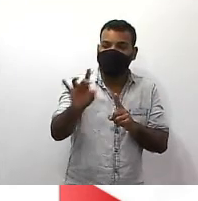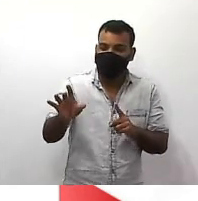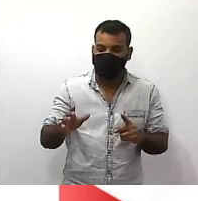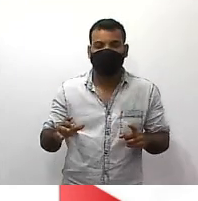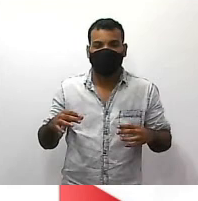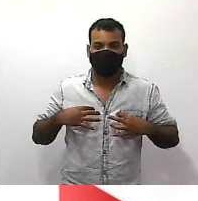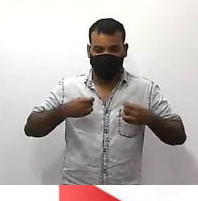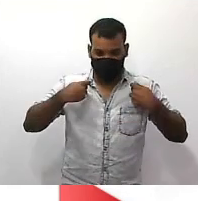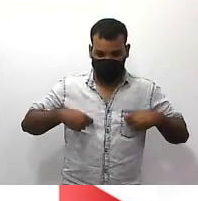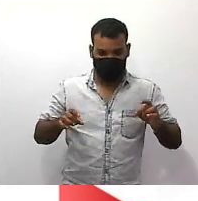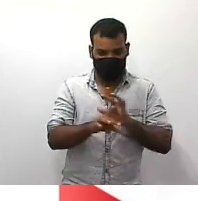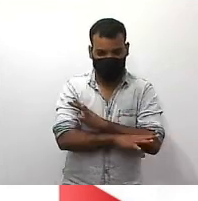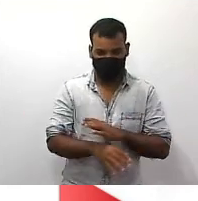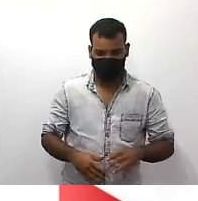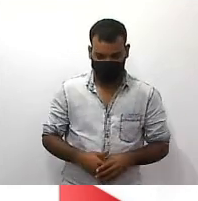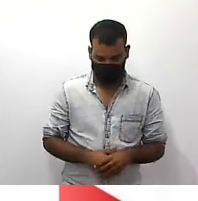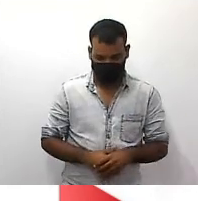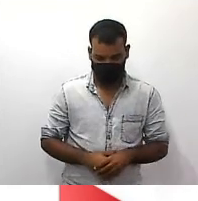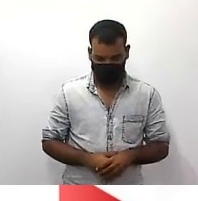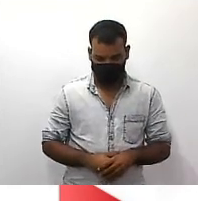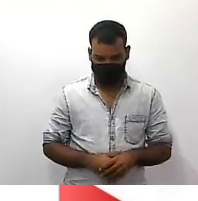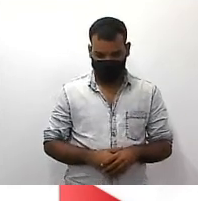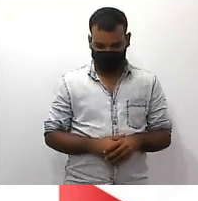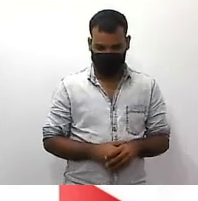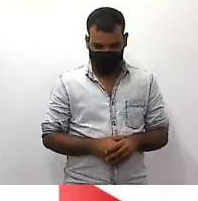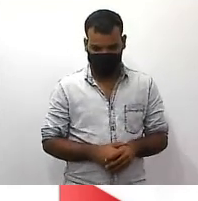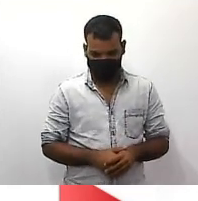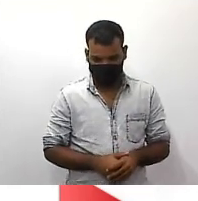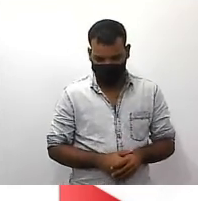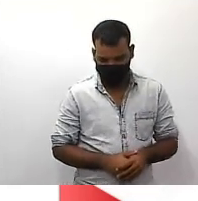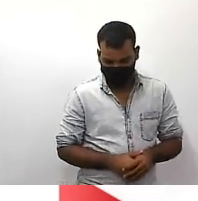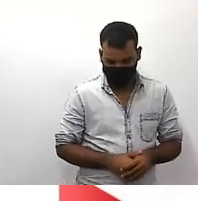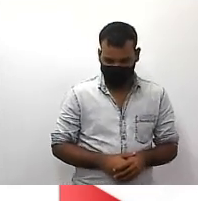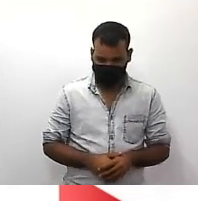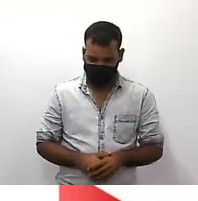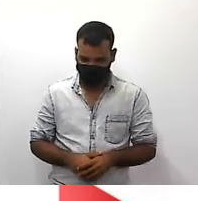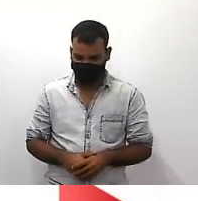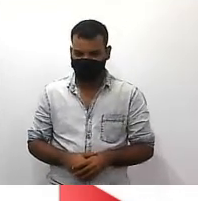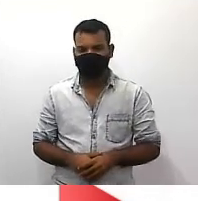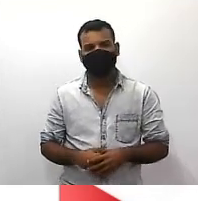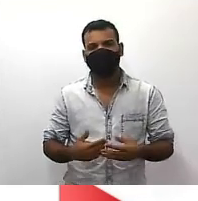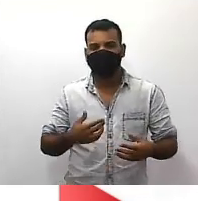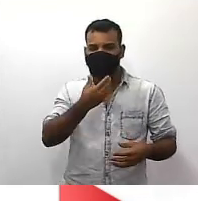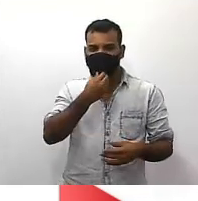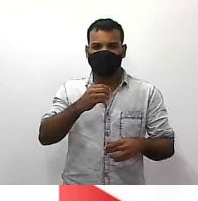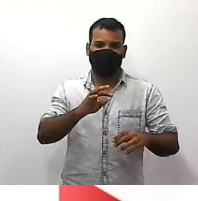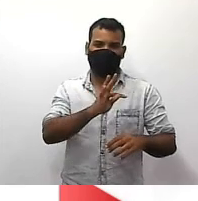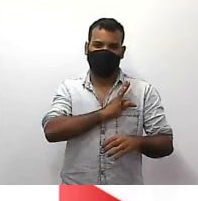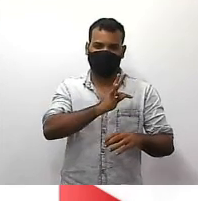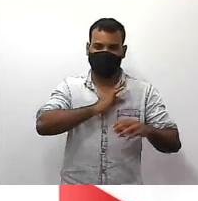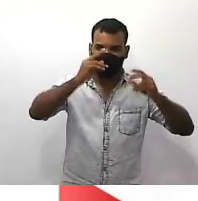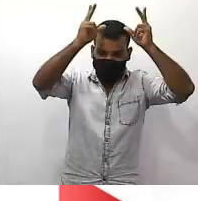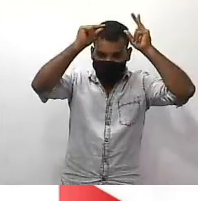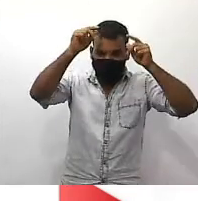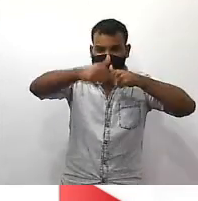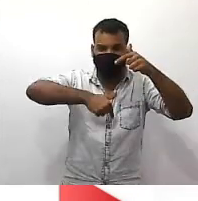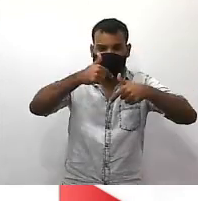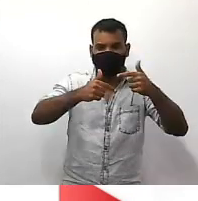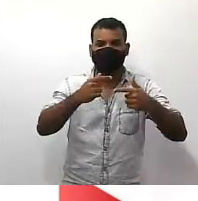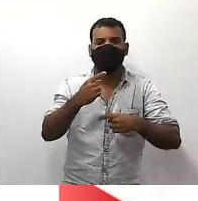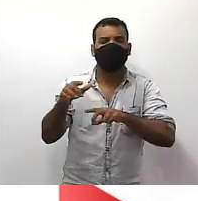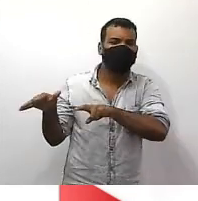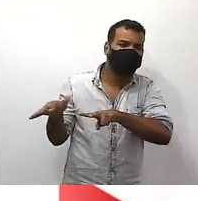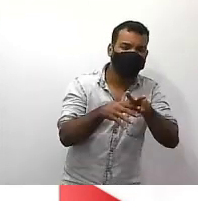então vem comigo terceira unidade um auxiliar de enfermagem deve trabalhar 30 horas